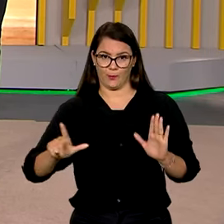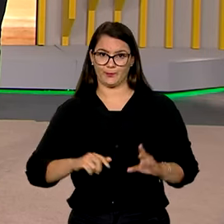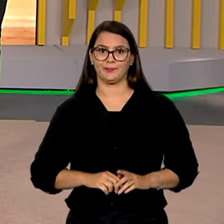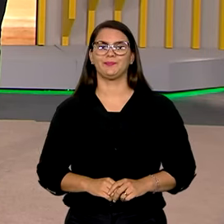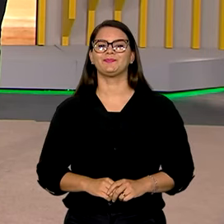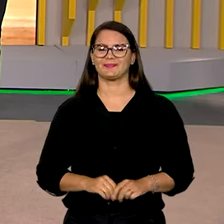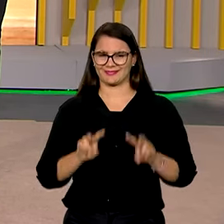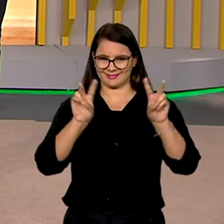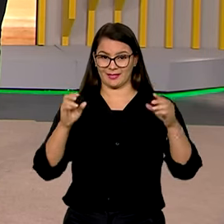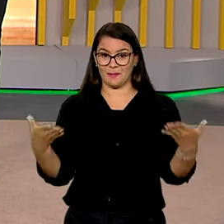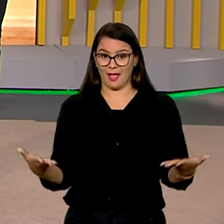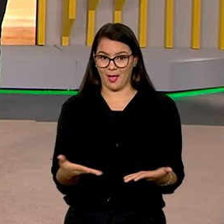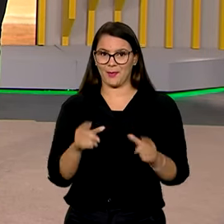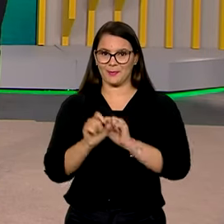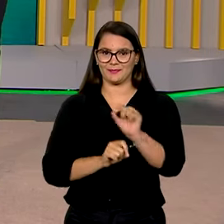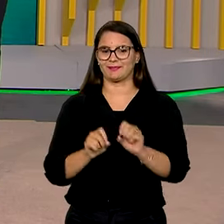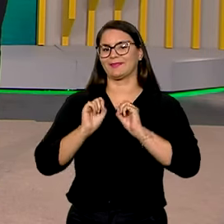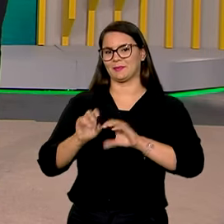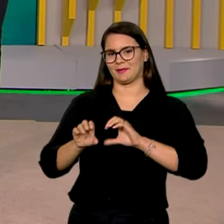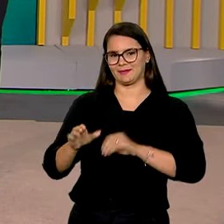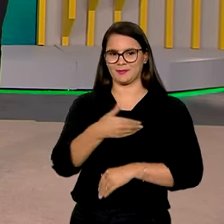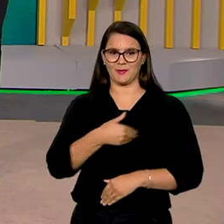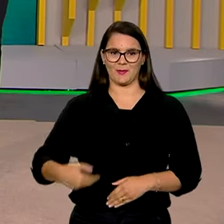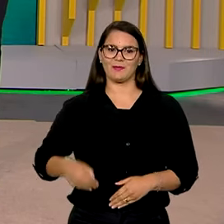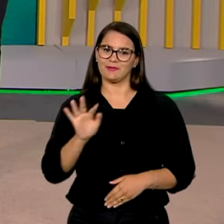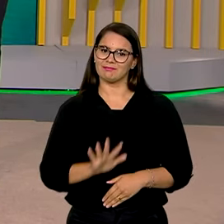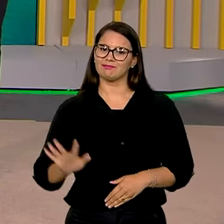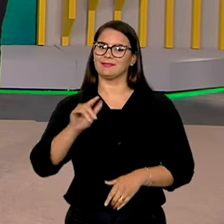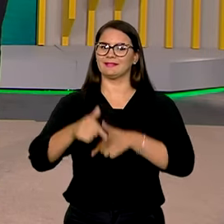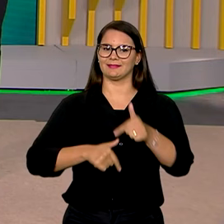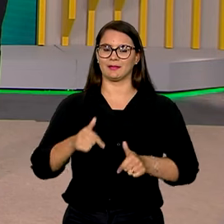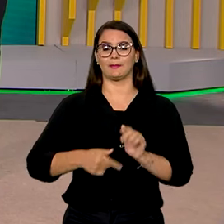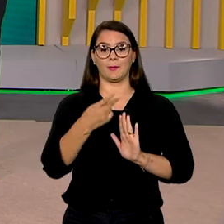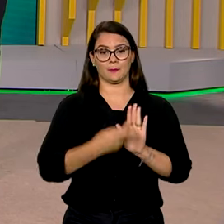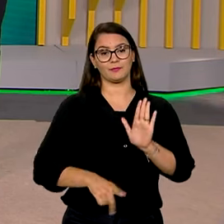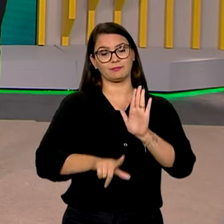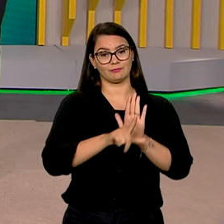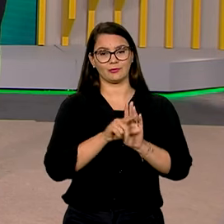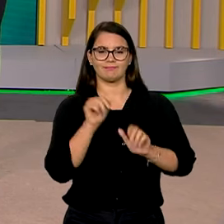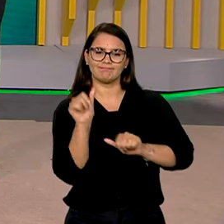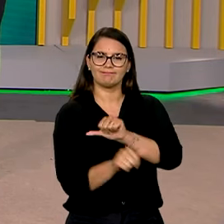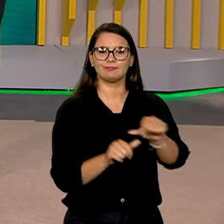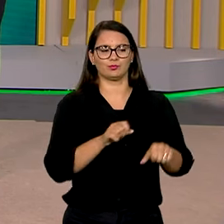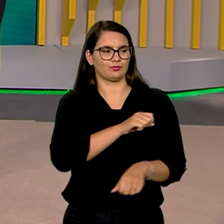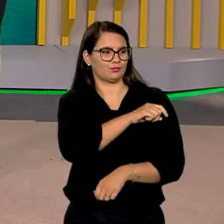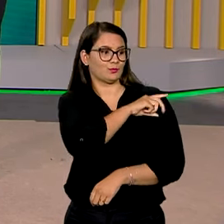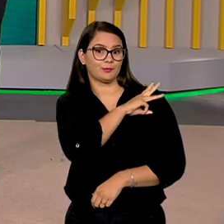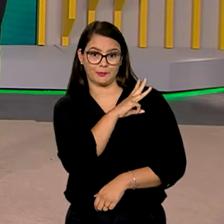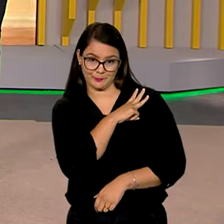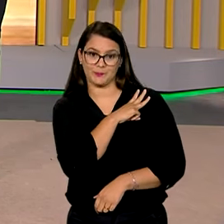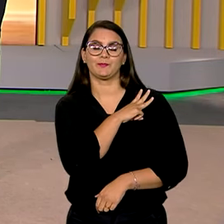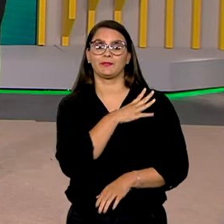O assunto agora é educação. O governo federal está trabalhando em um projeto de lei para reformular o ensino médio.